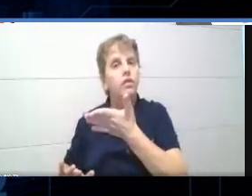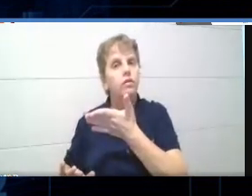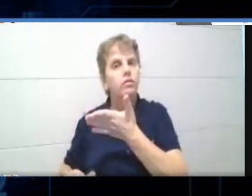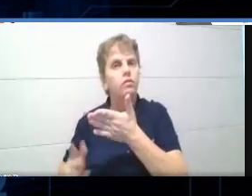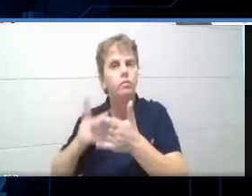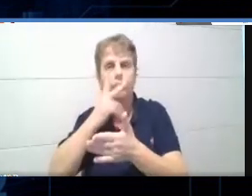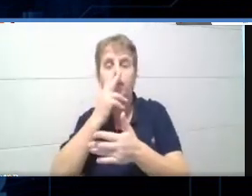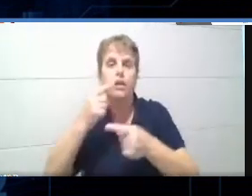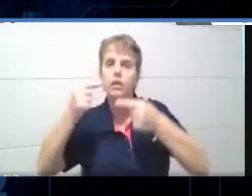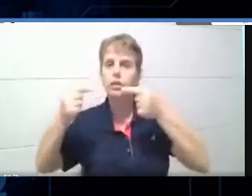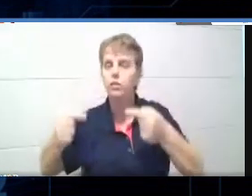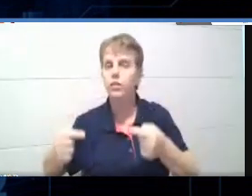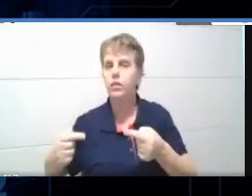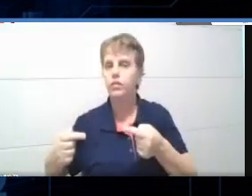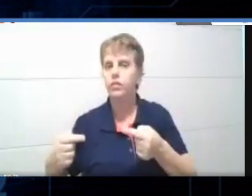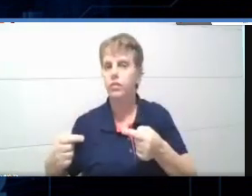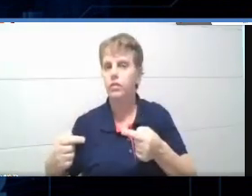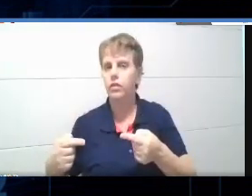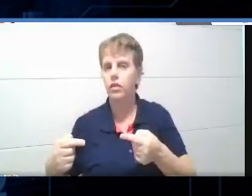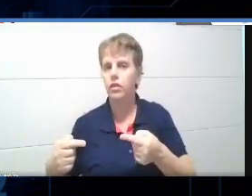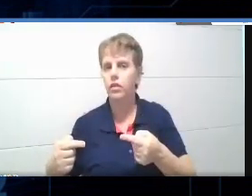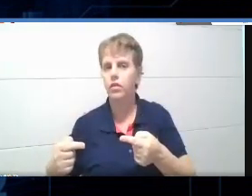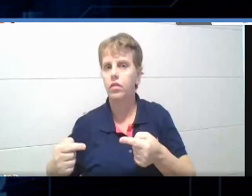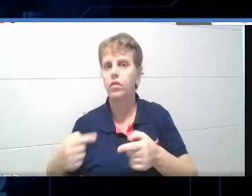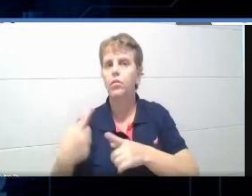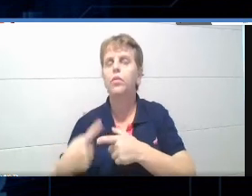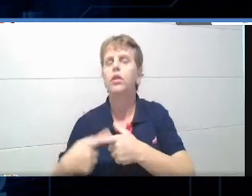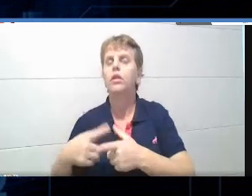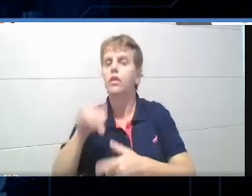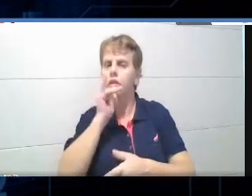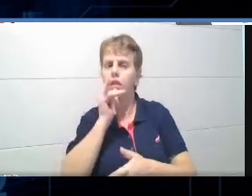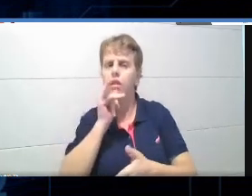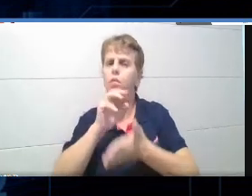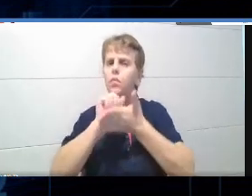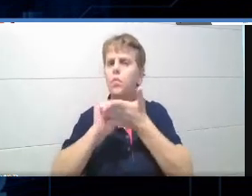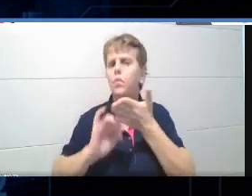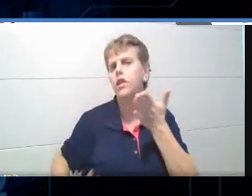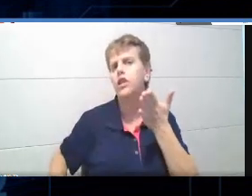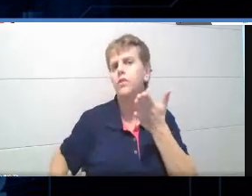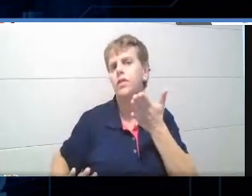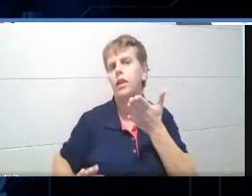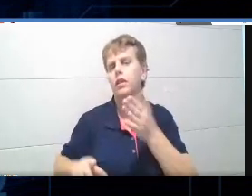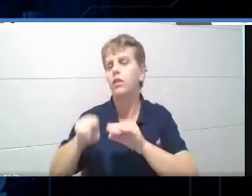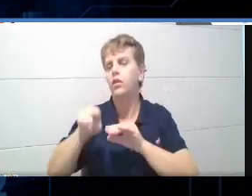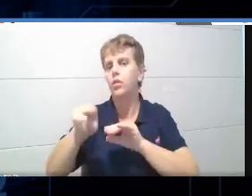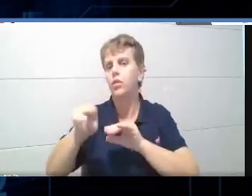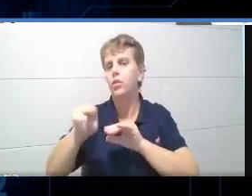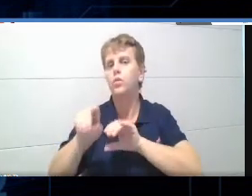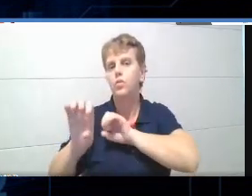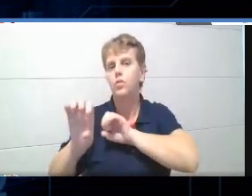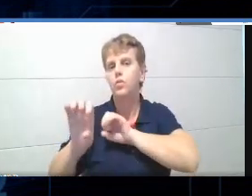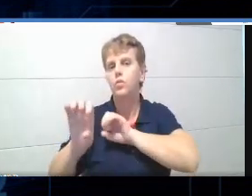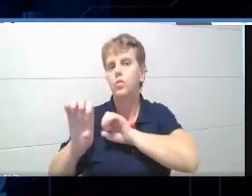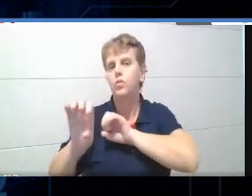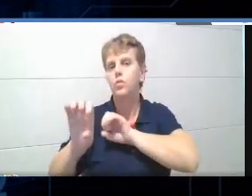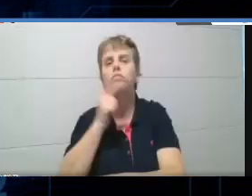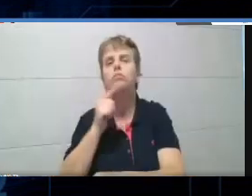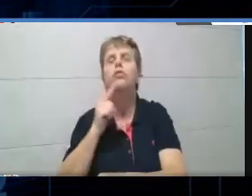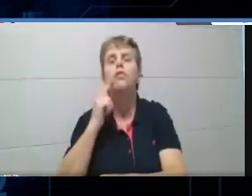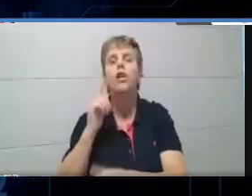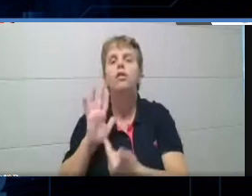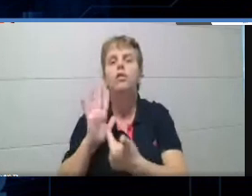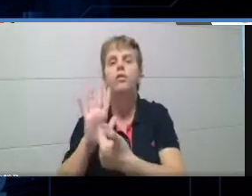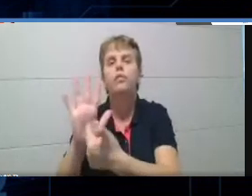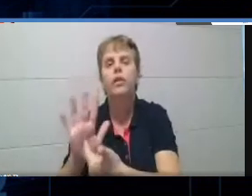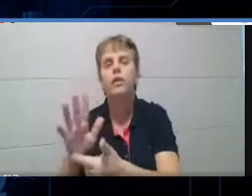desafiadora. Pra uma atividade ser desafiadora, gente, você tem que pensar se o que você está propondo pro seu aluno, envolve esses três